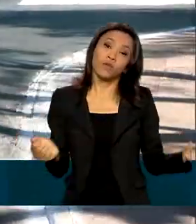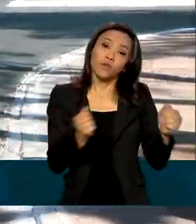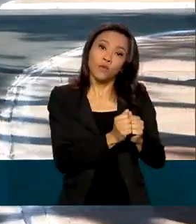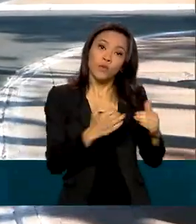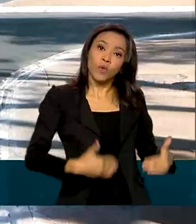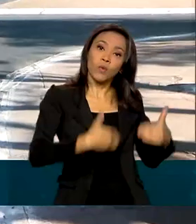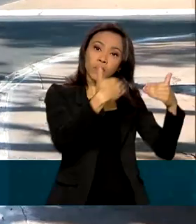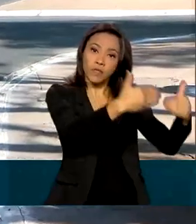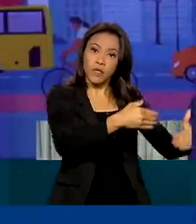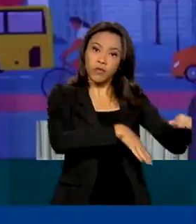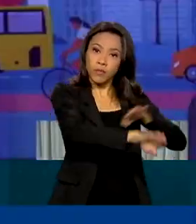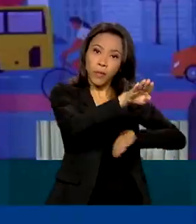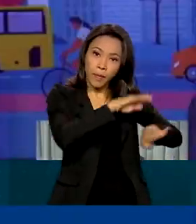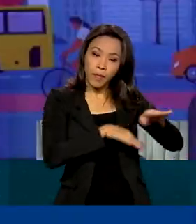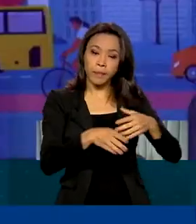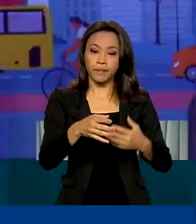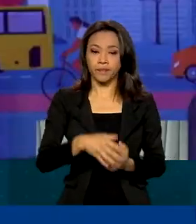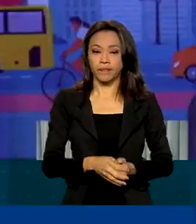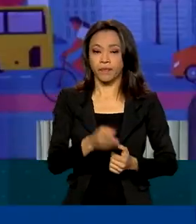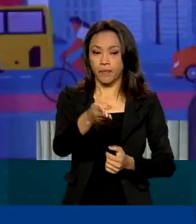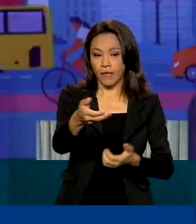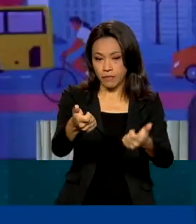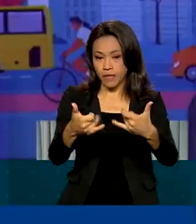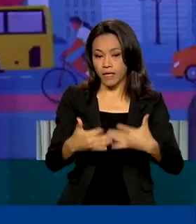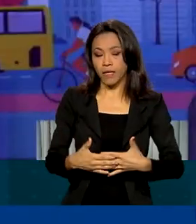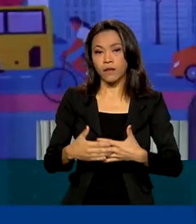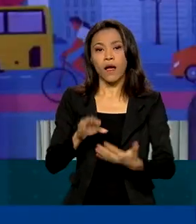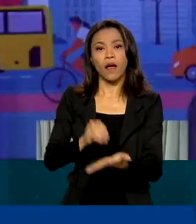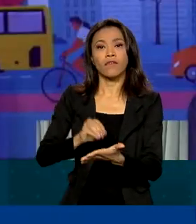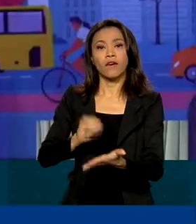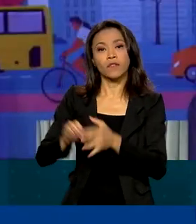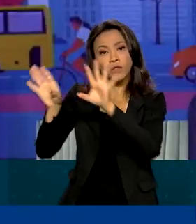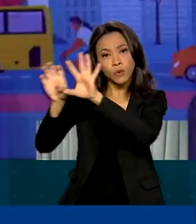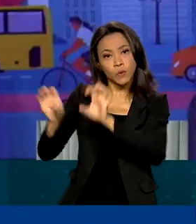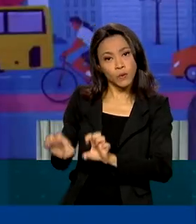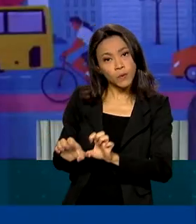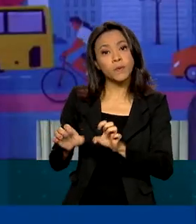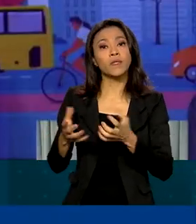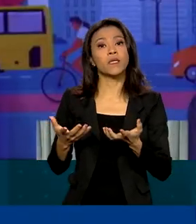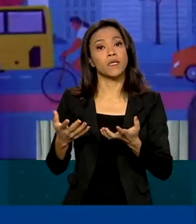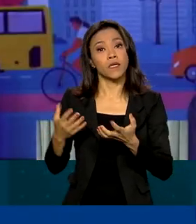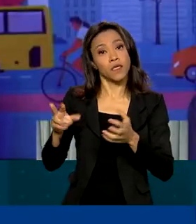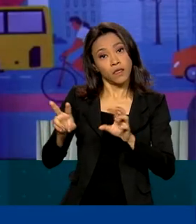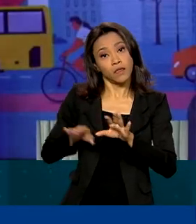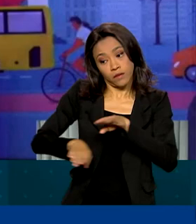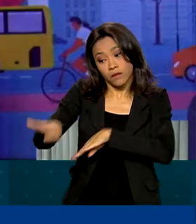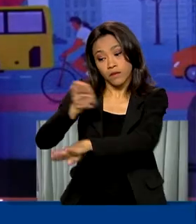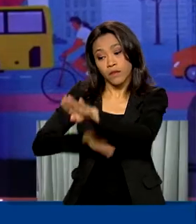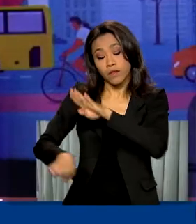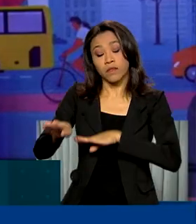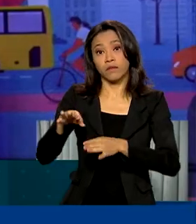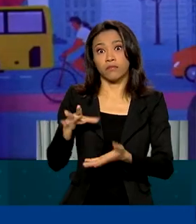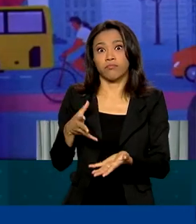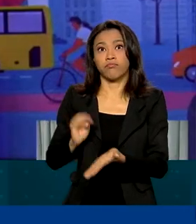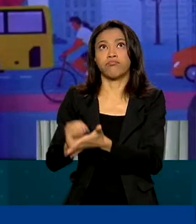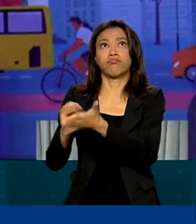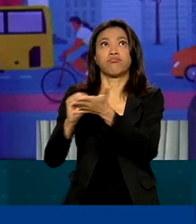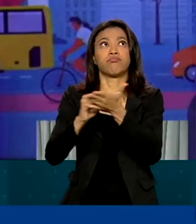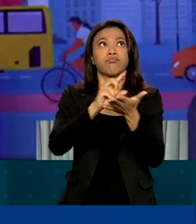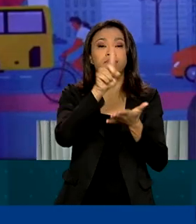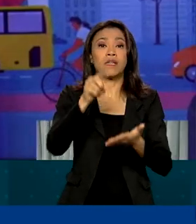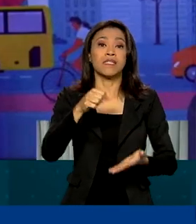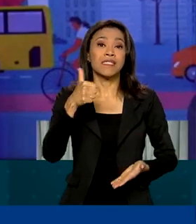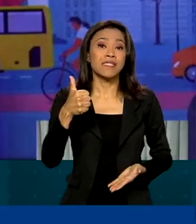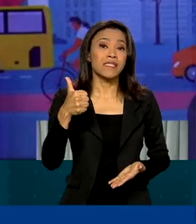Desenvolvimento Regional. A pauta de infraestrutura, especialmente de trânsito, é pauta gigantesca. Nós estamos falando de mais de 113